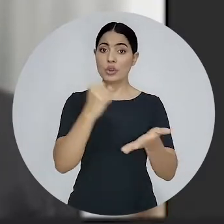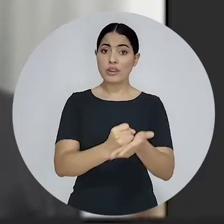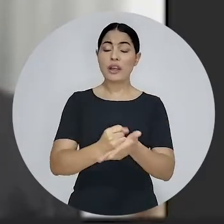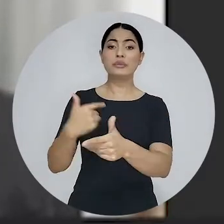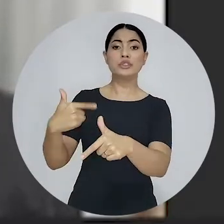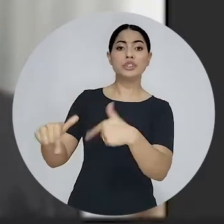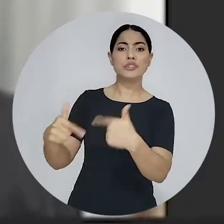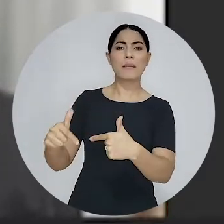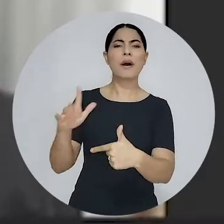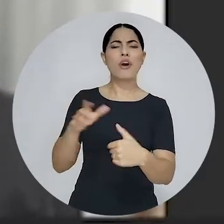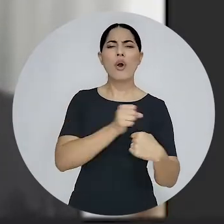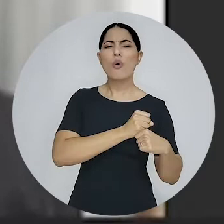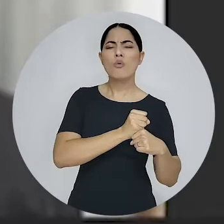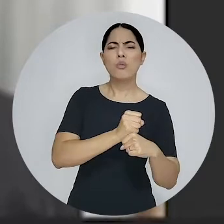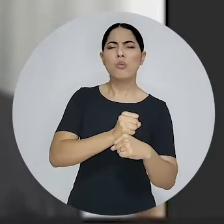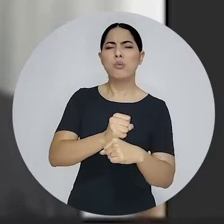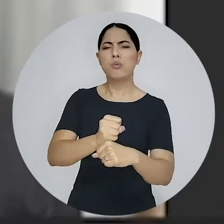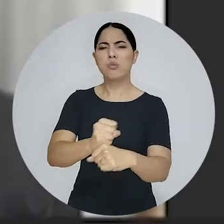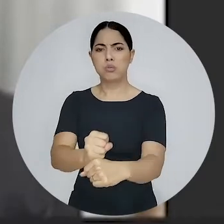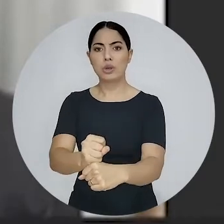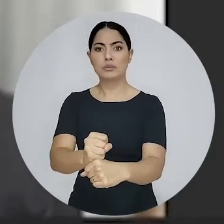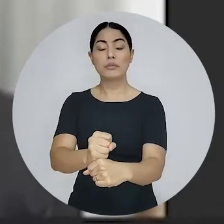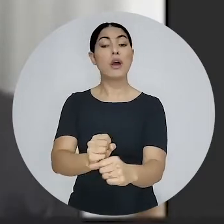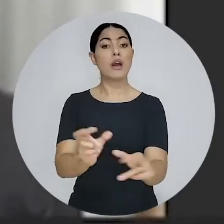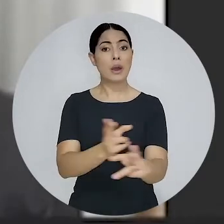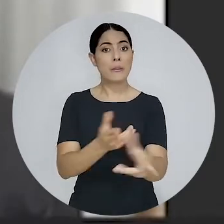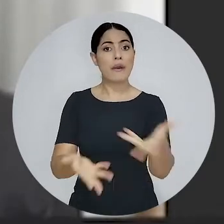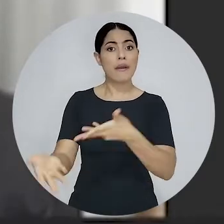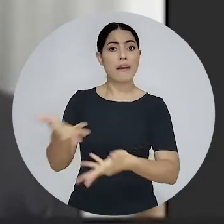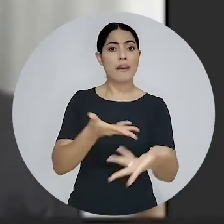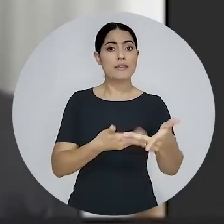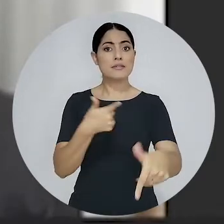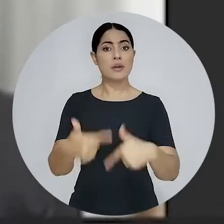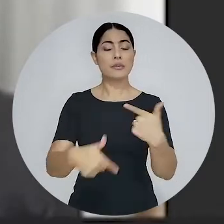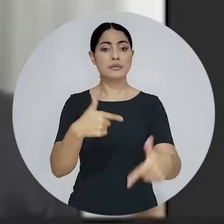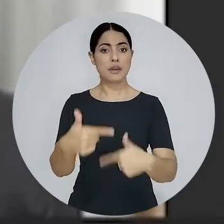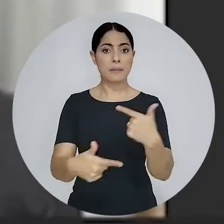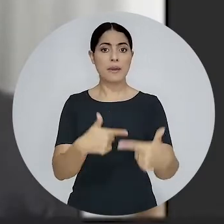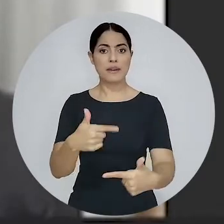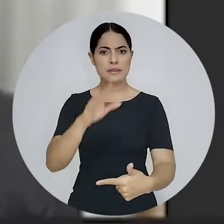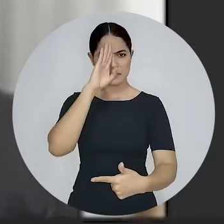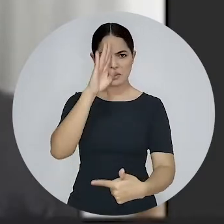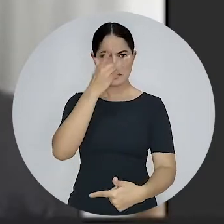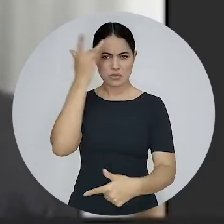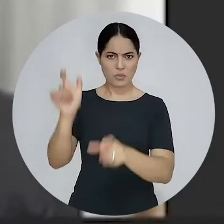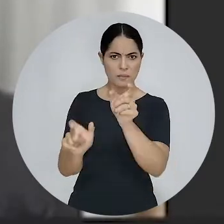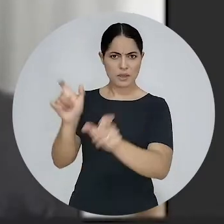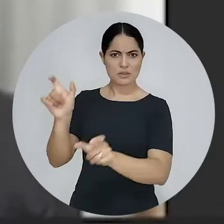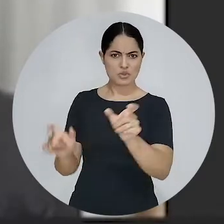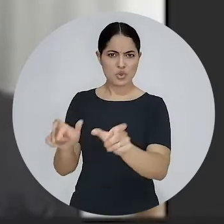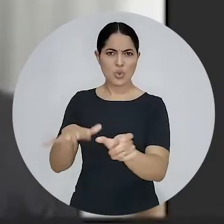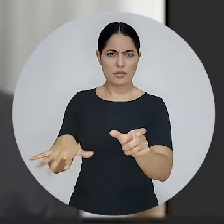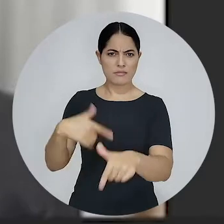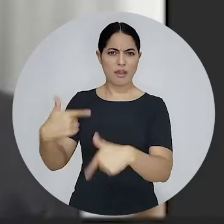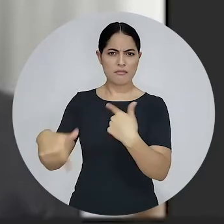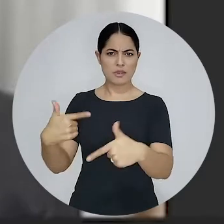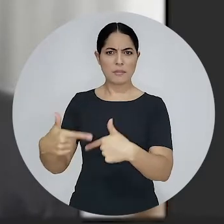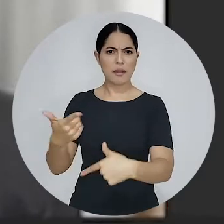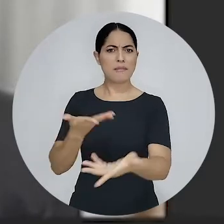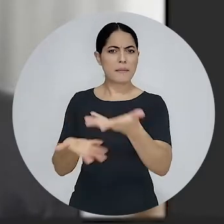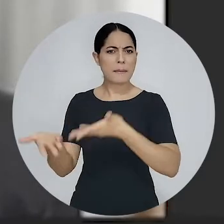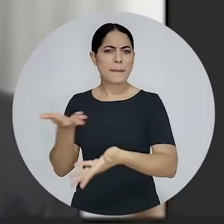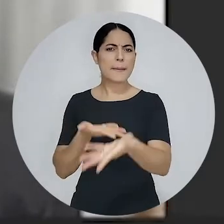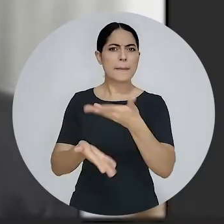ele celebra contratos de trabalho há muitos anos. O condomínio mantém uma relação trabalhista, sobretudo com seus